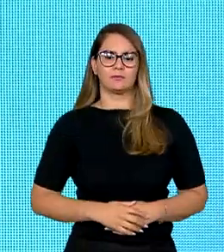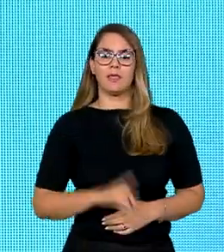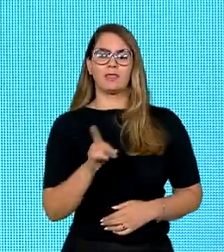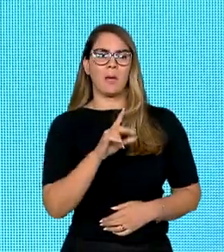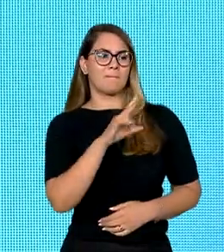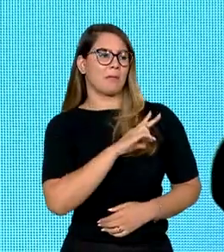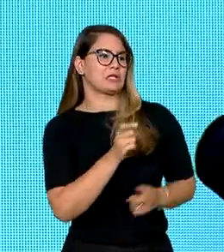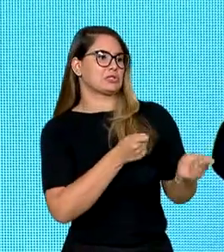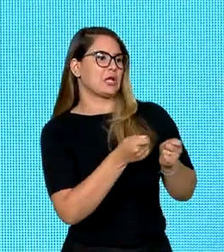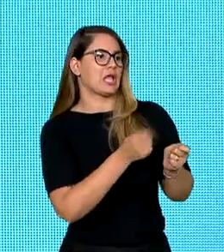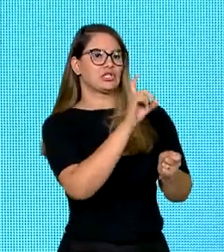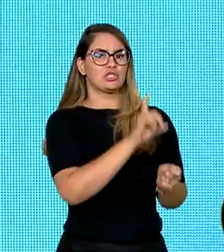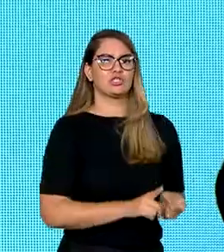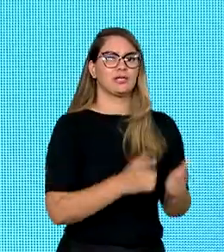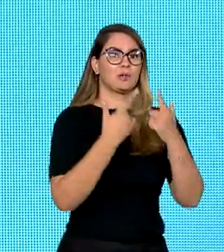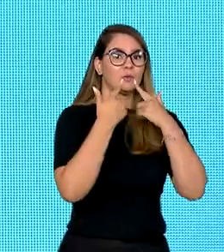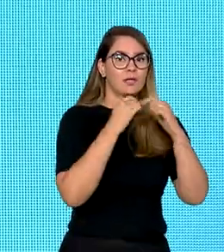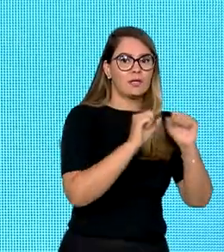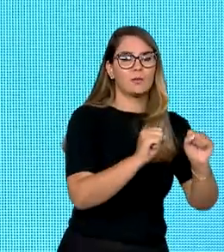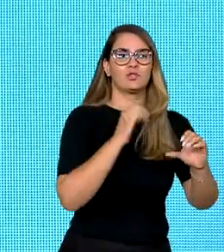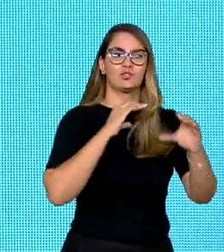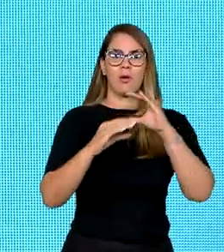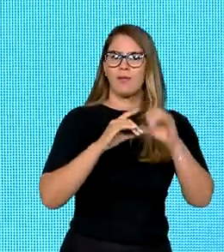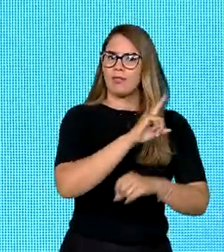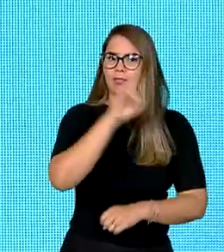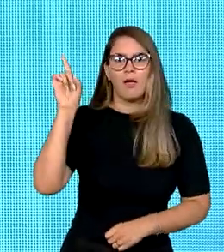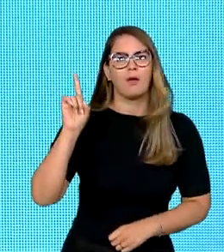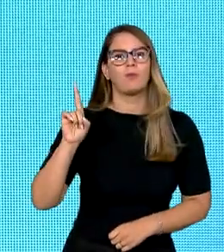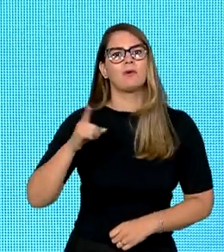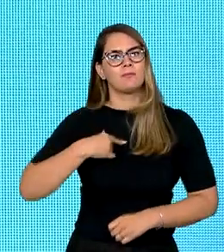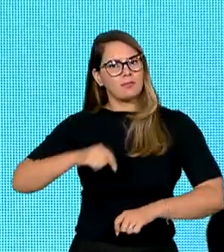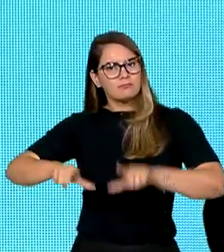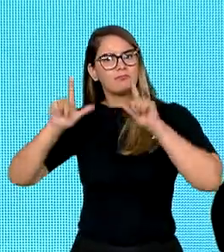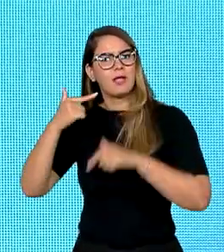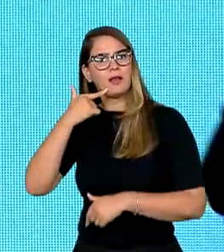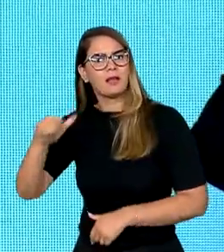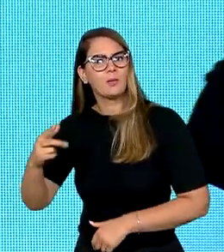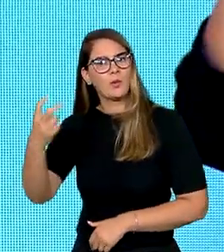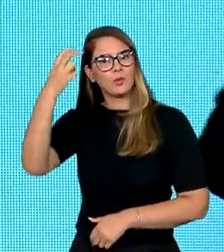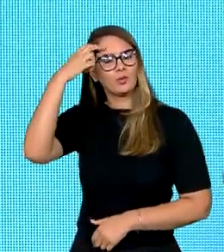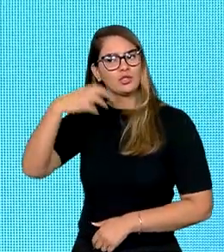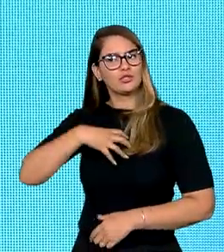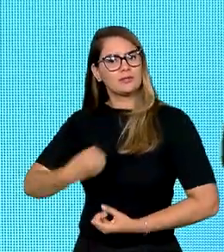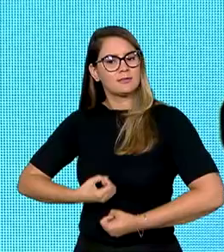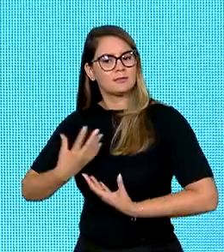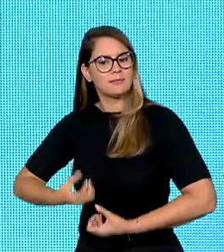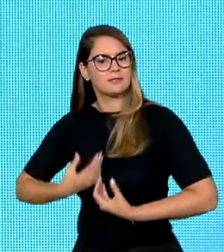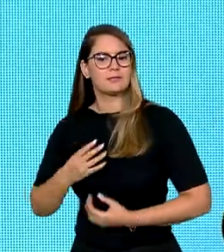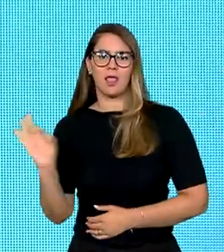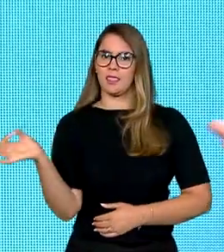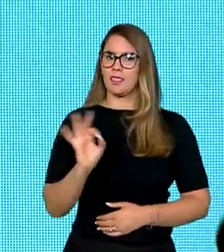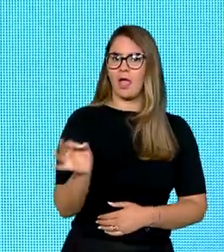privados de seus direitos linguísticos e de comunicação, mas estandardos de línguas, culturas e modos de expressão. Não